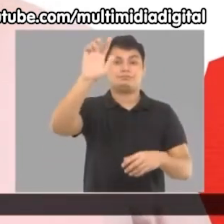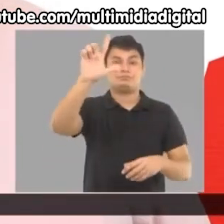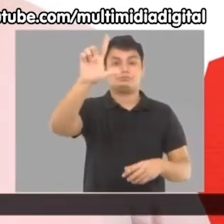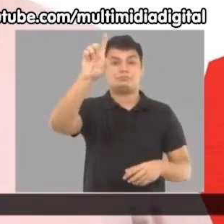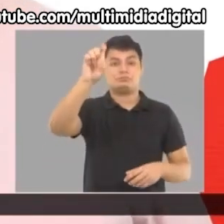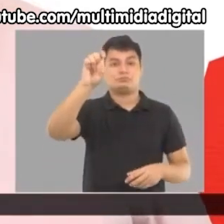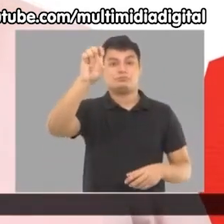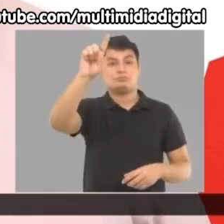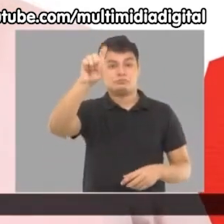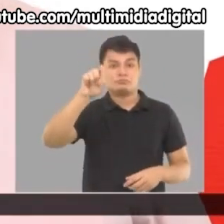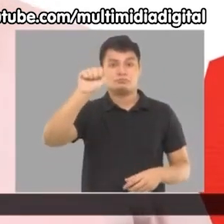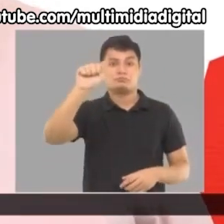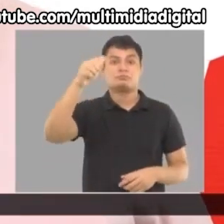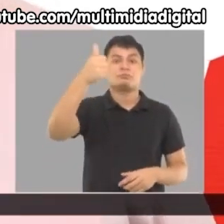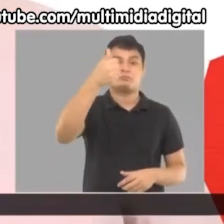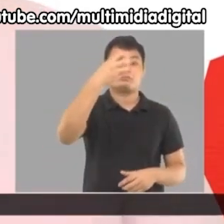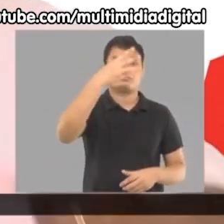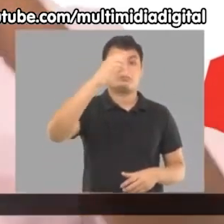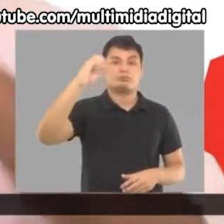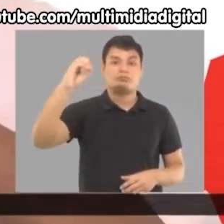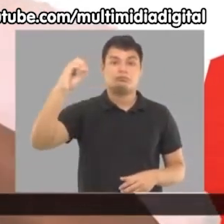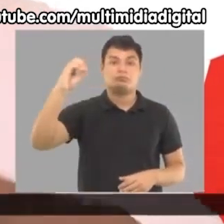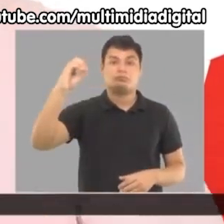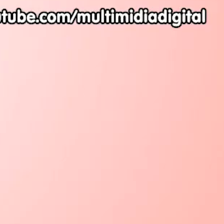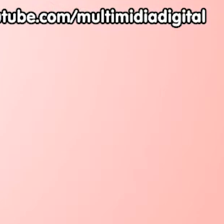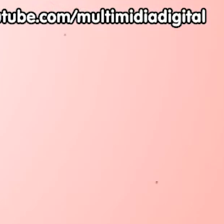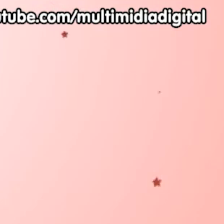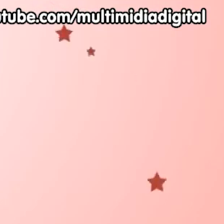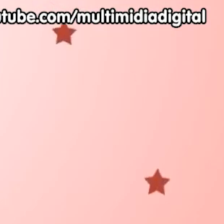vote Flecha ou Bibi, 13 mil.